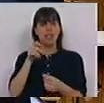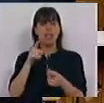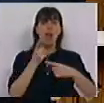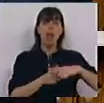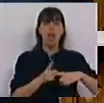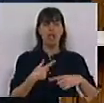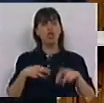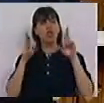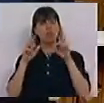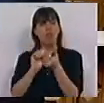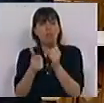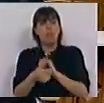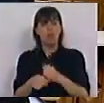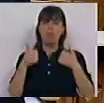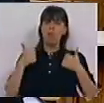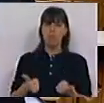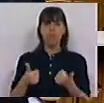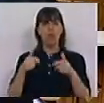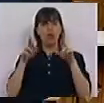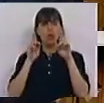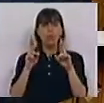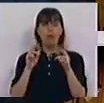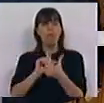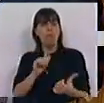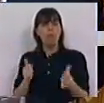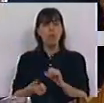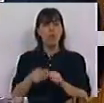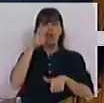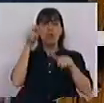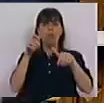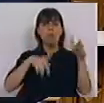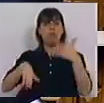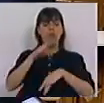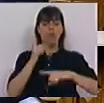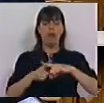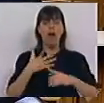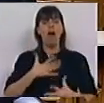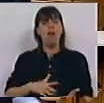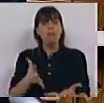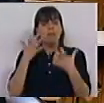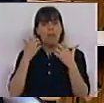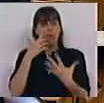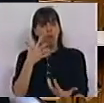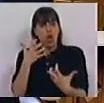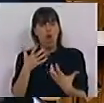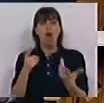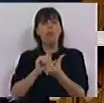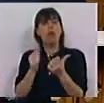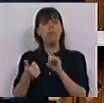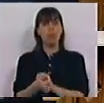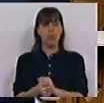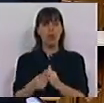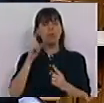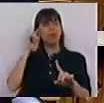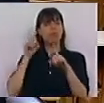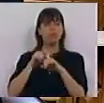Mas esperemos que a mudança seja uma boa mudança. Seja a mudança que o povo grego quer que se imprima. Que seja uma mudança que